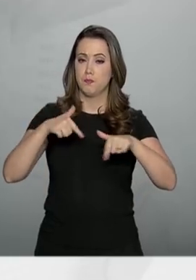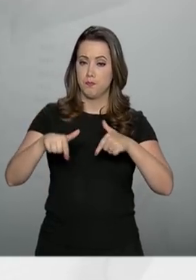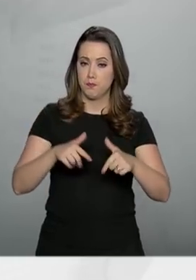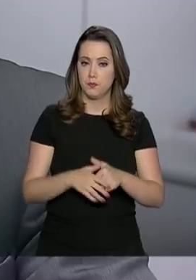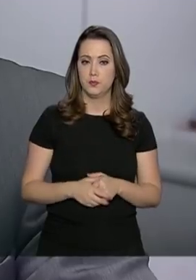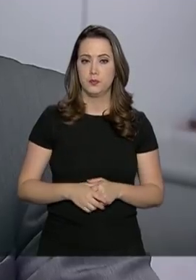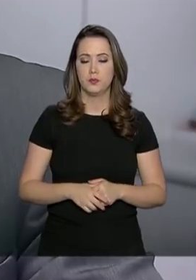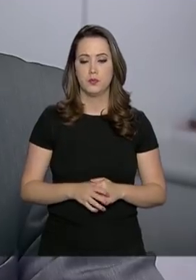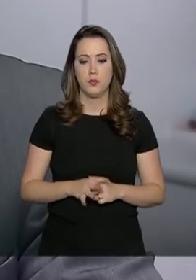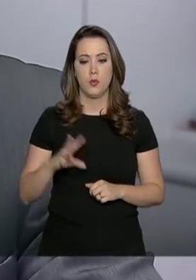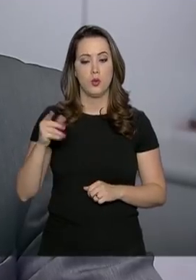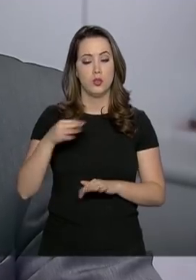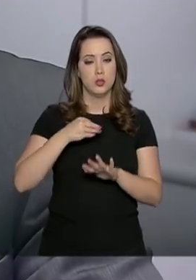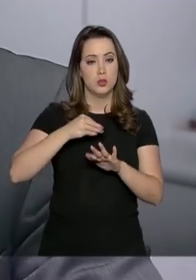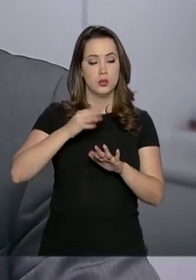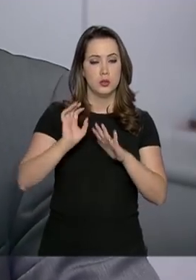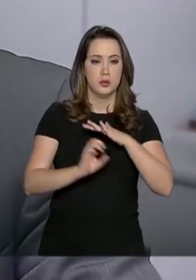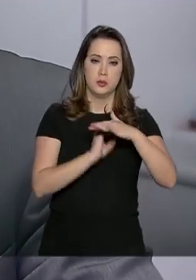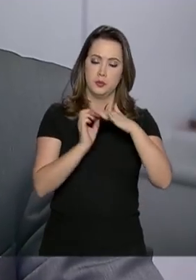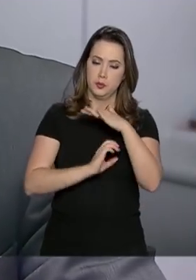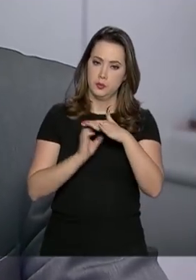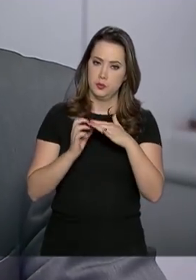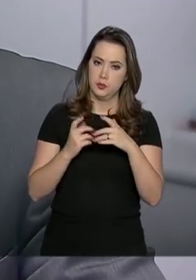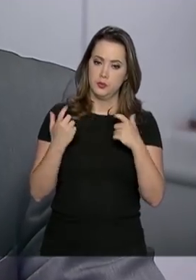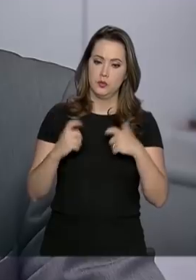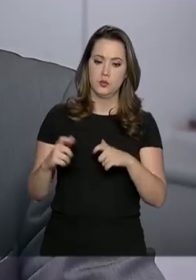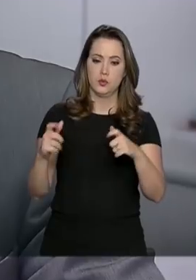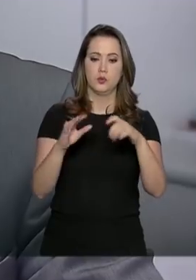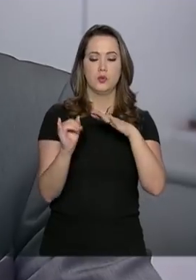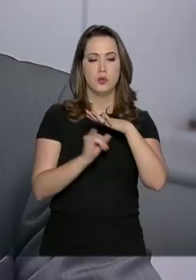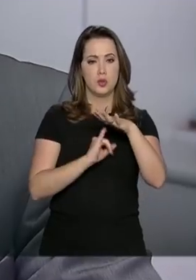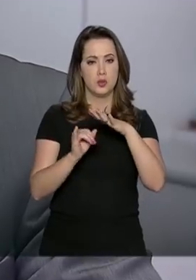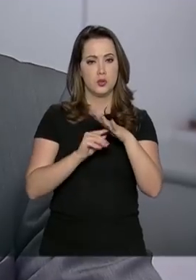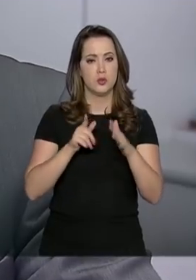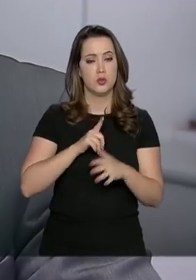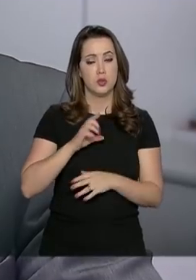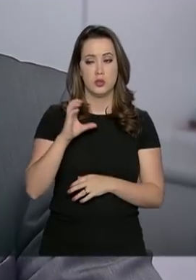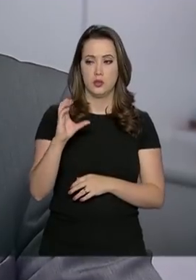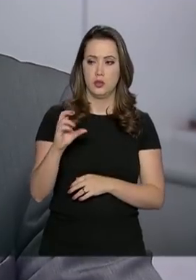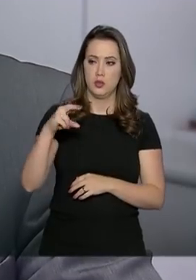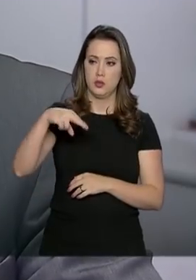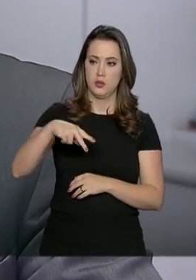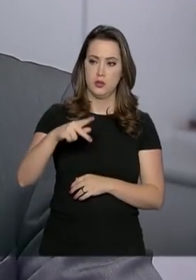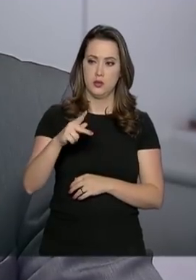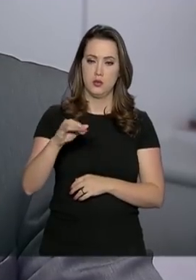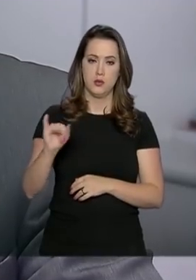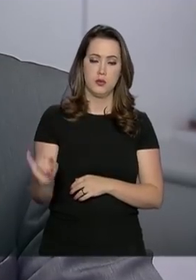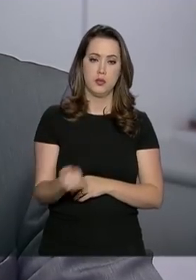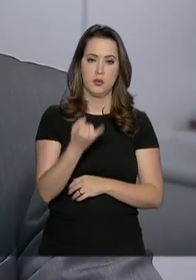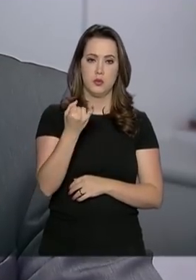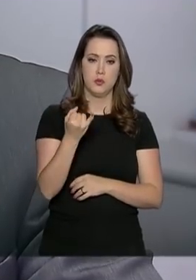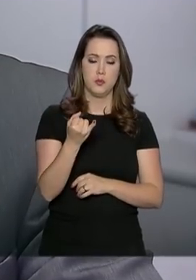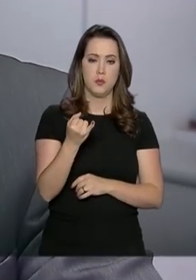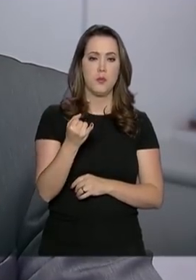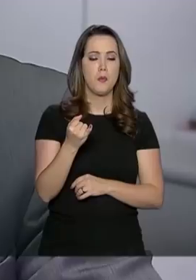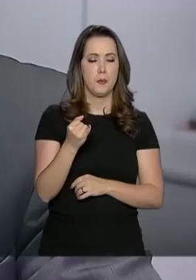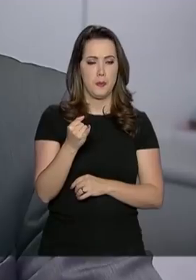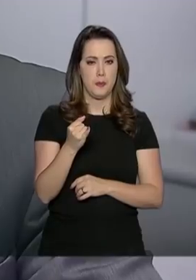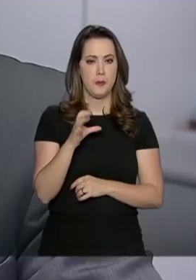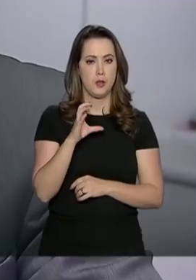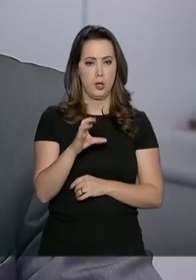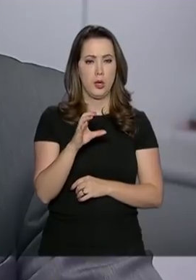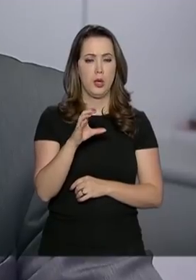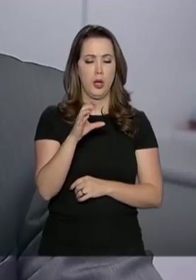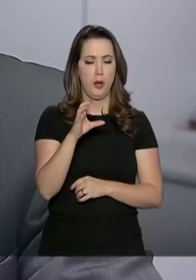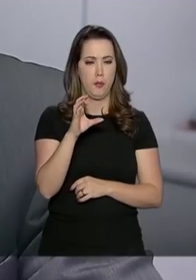registrados. Todas as empresas, todas as instituições que possuem um CNPJ, a configuração de uma identificação de